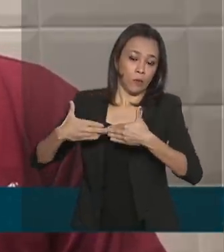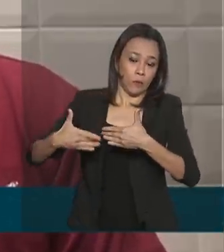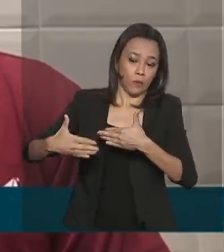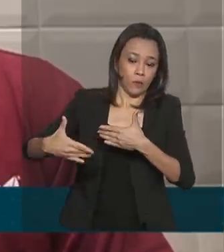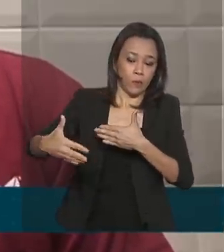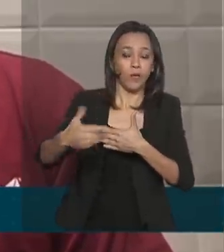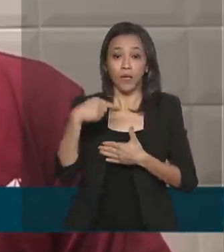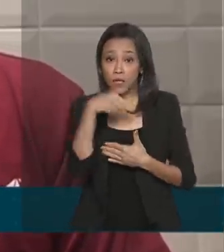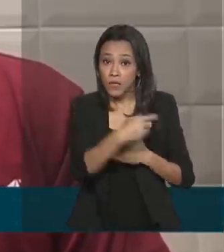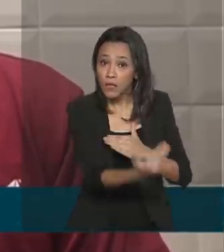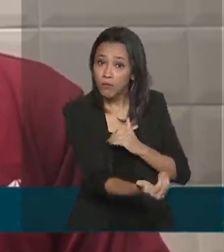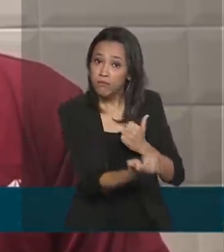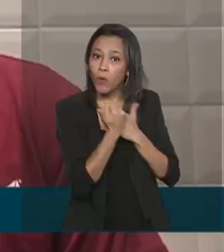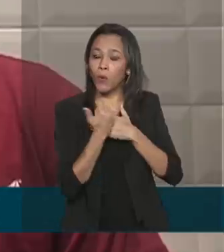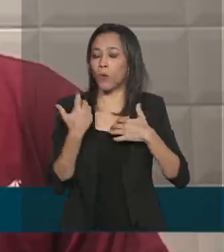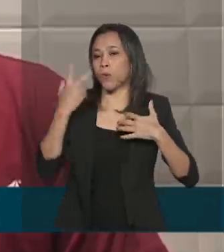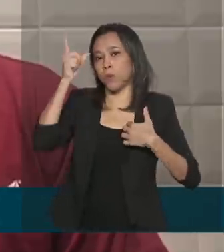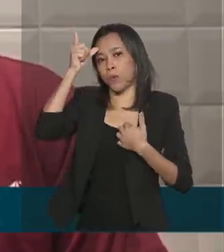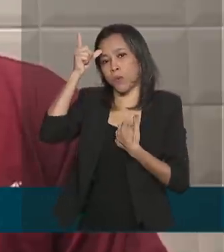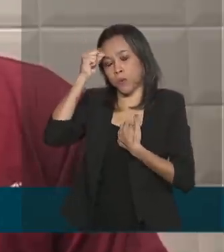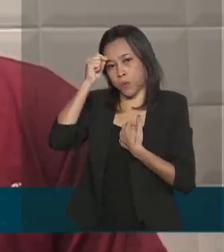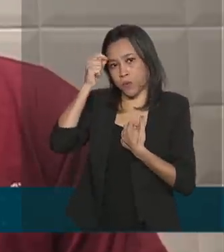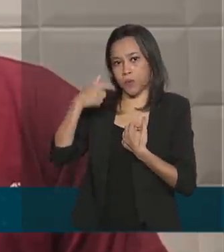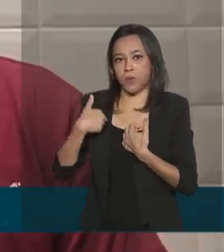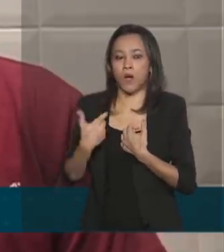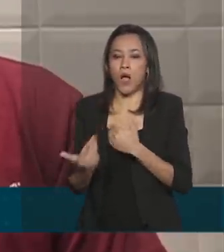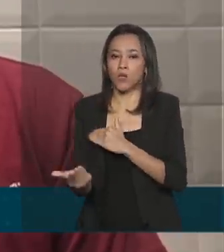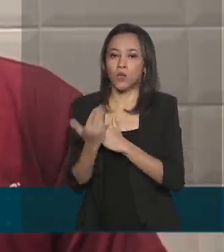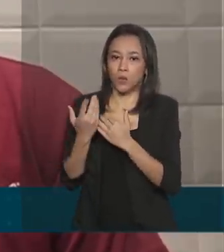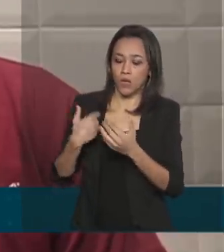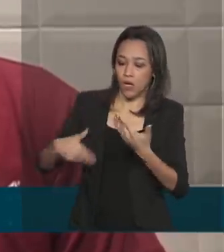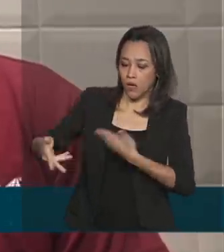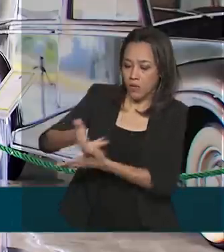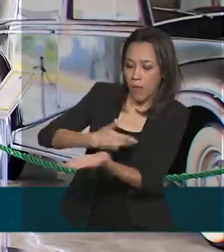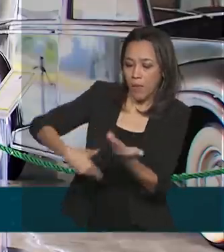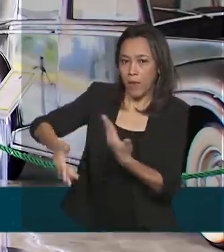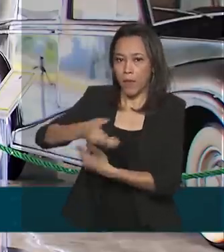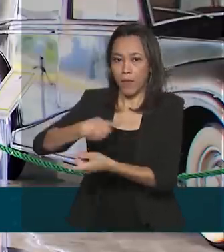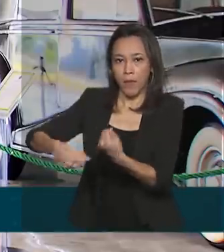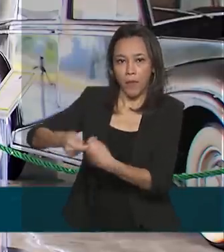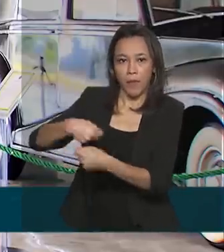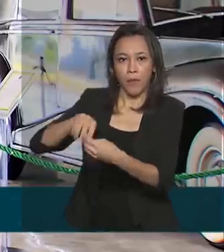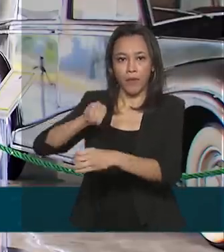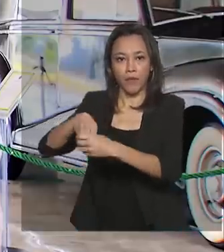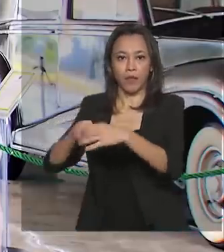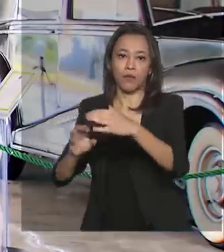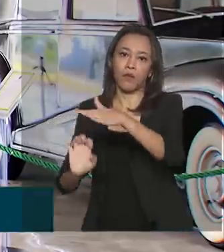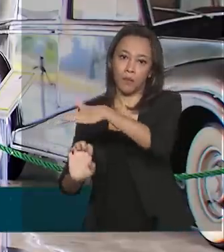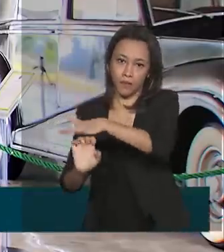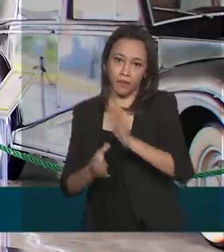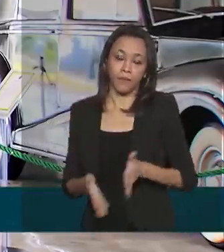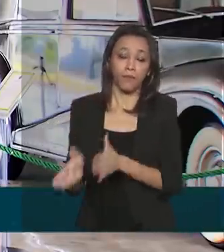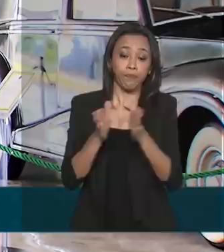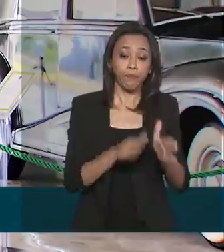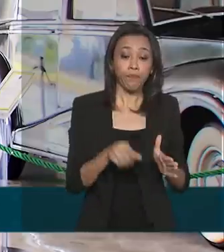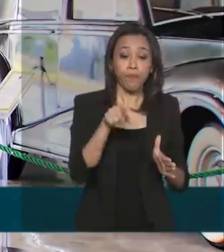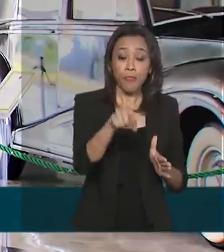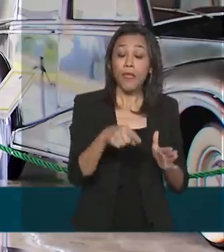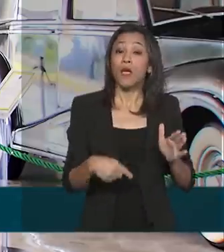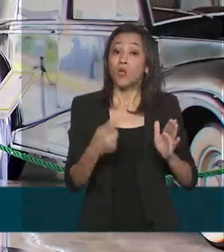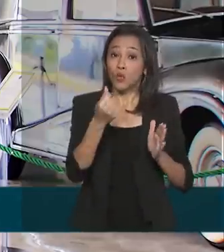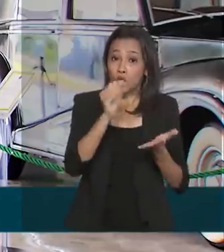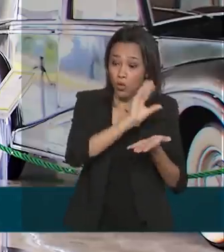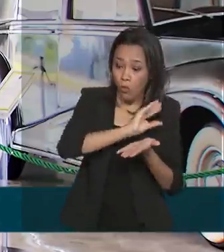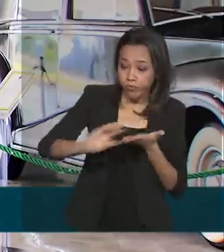para a gente suprir, tapar os buracos que ficaram abertos aí nesse período. Os recursos recebidos do Pronamp não